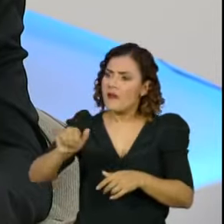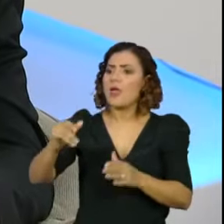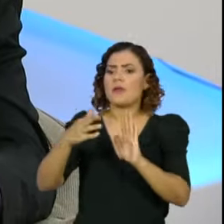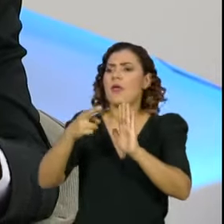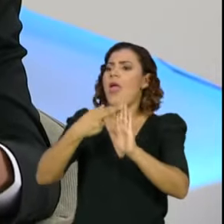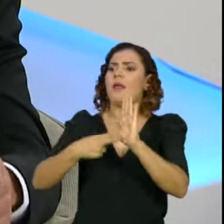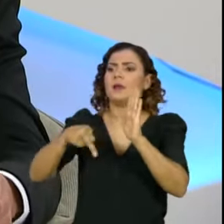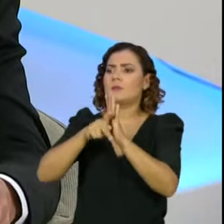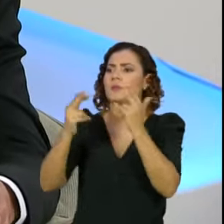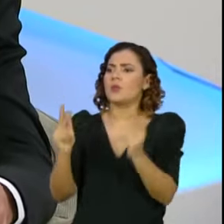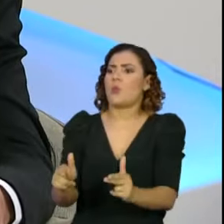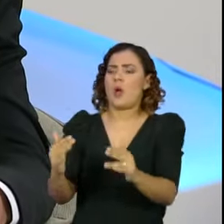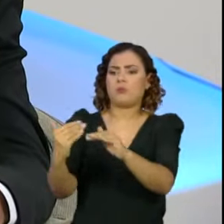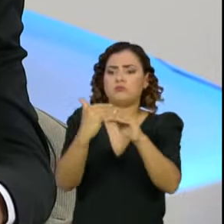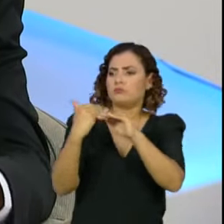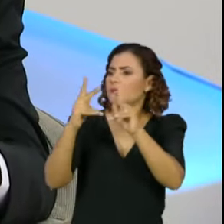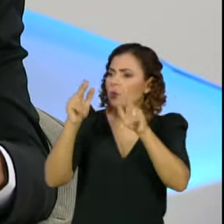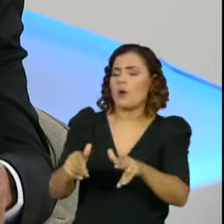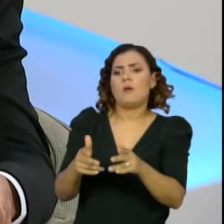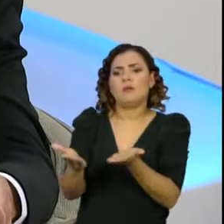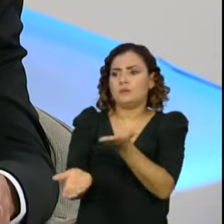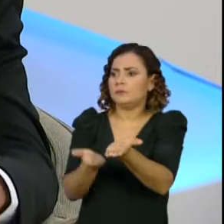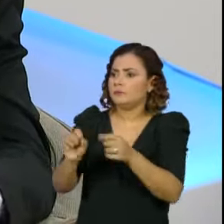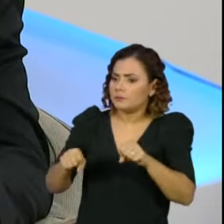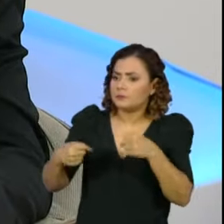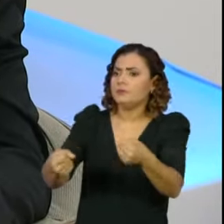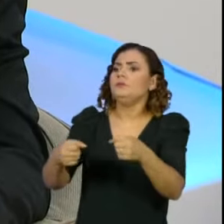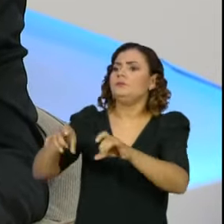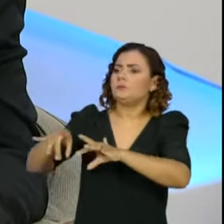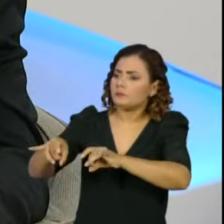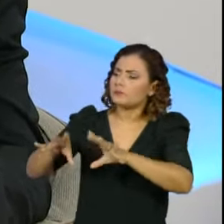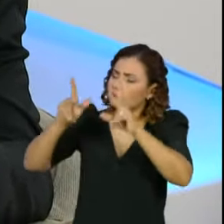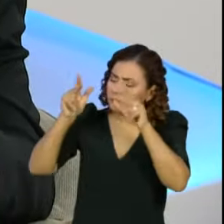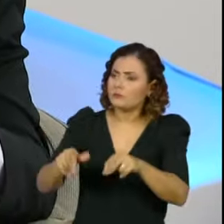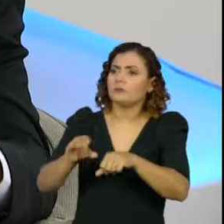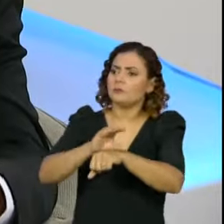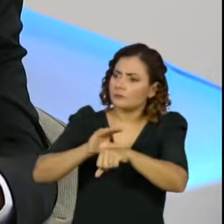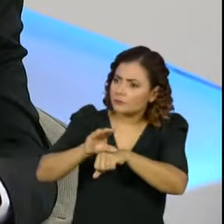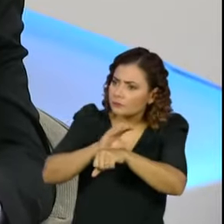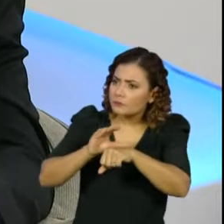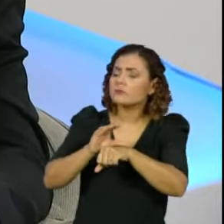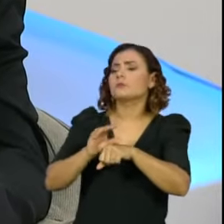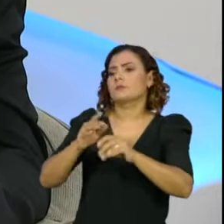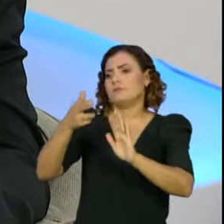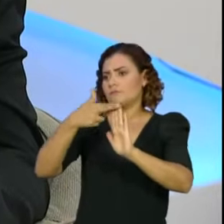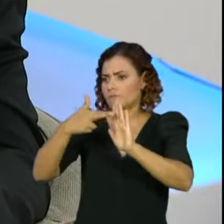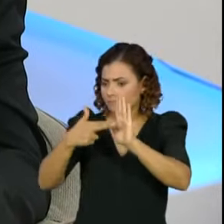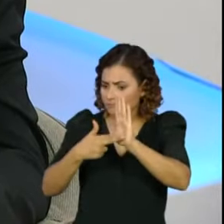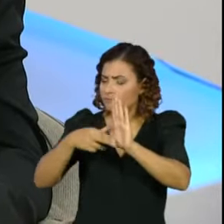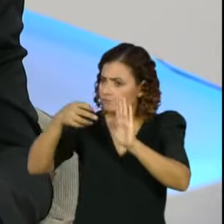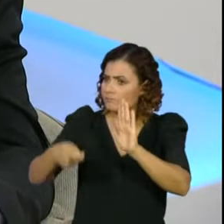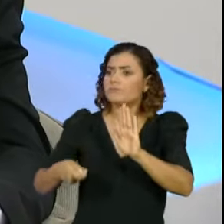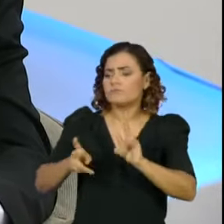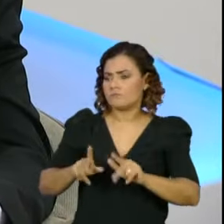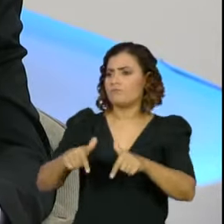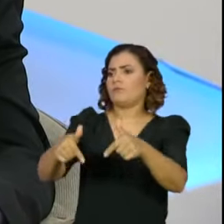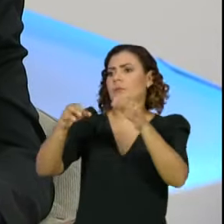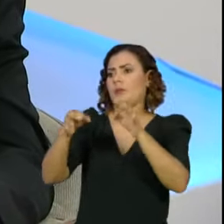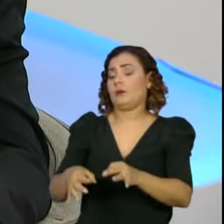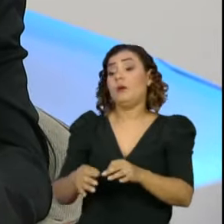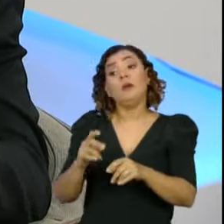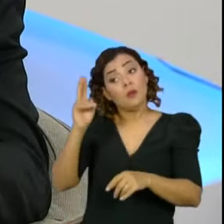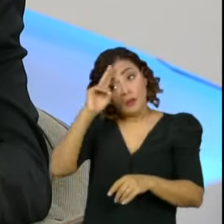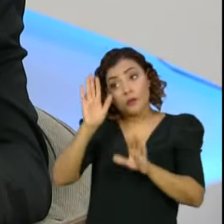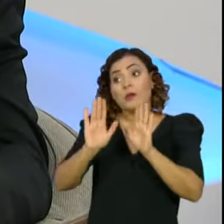igual, à luz de circunstâncias de requisitos técnicos, constitucionais e regimentais, nós a faremos. E lembrando